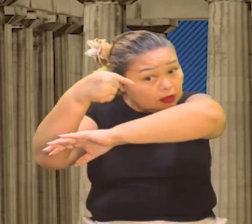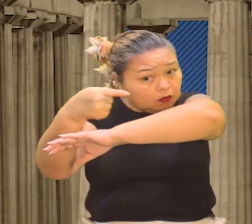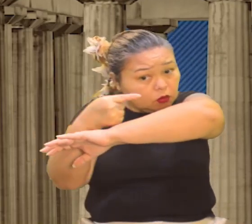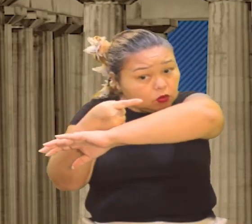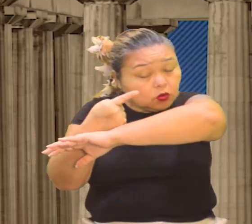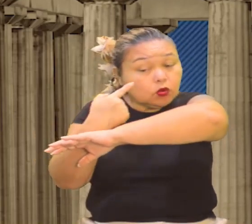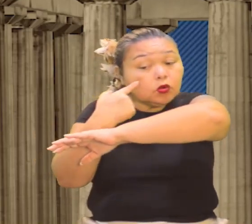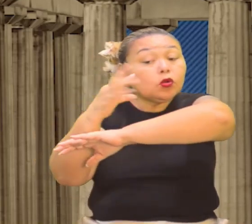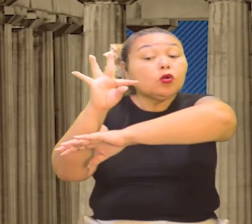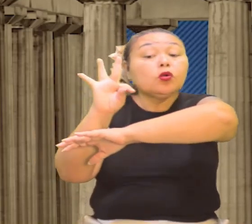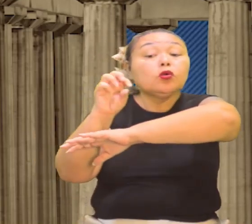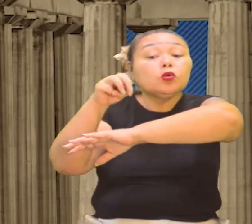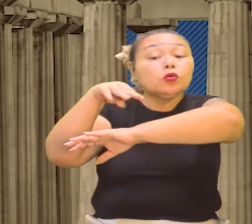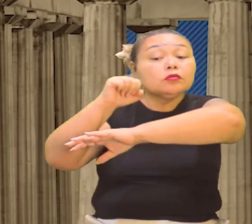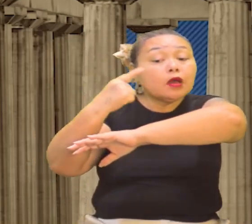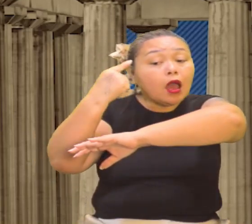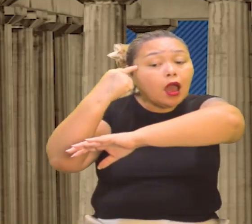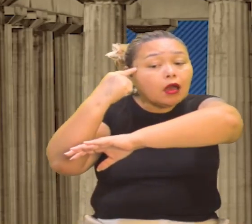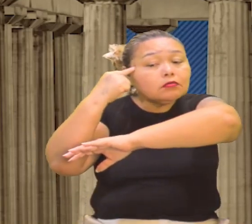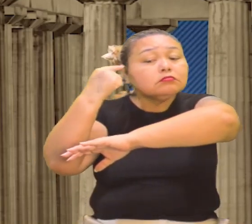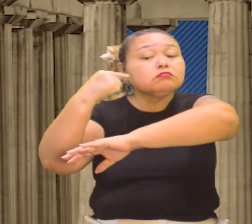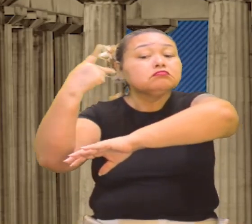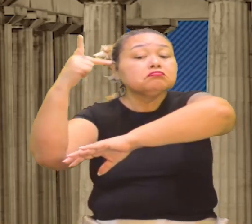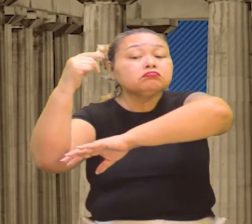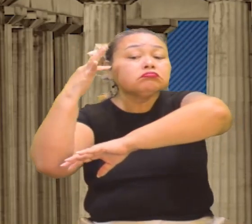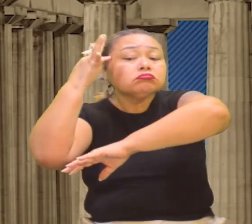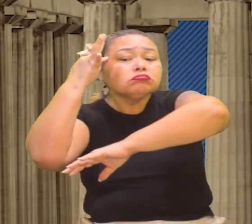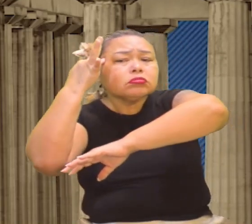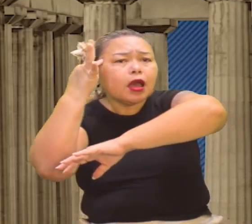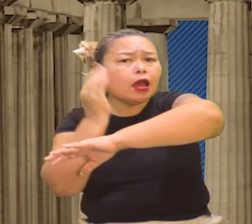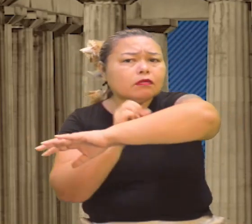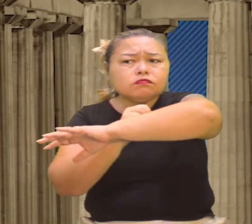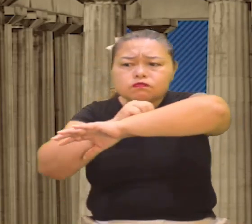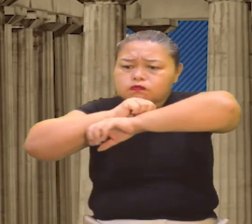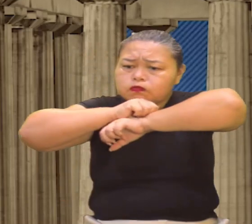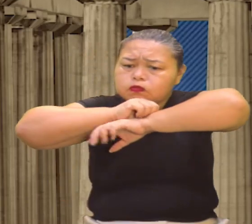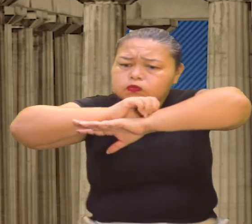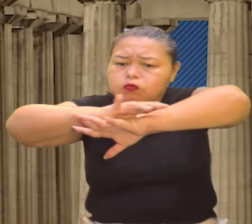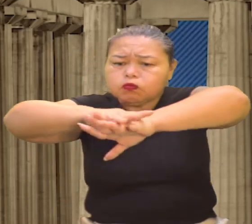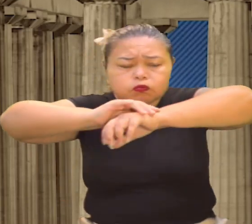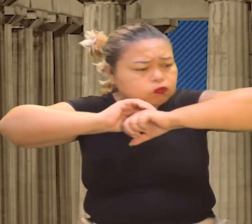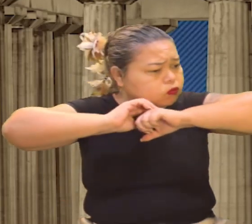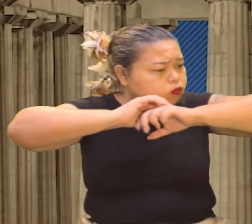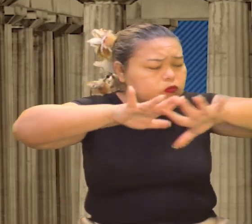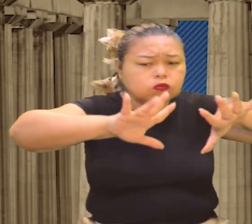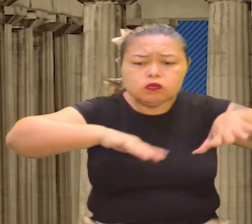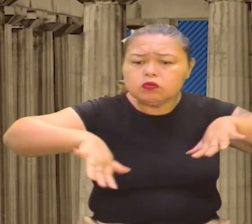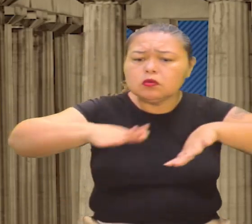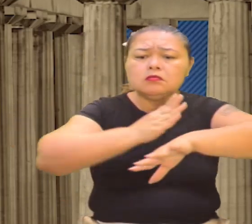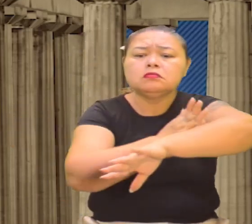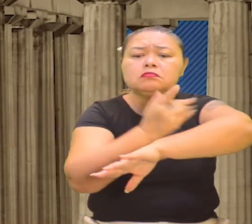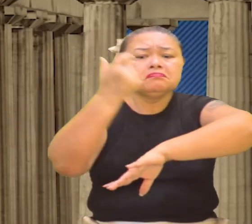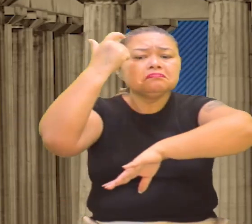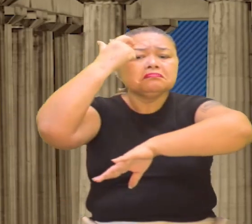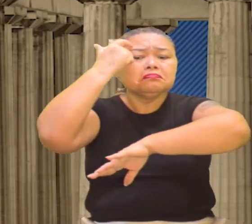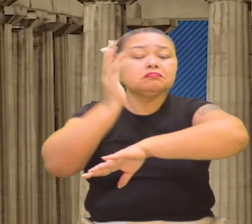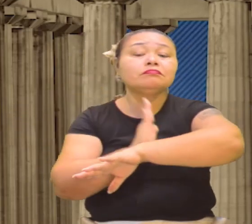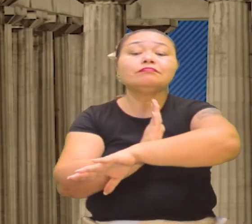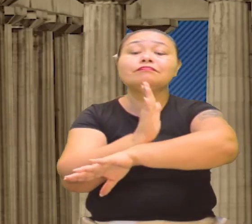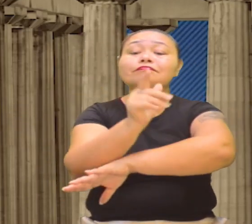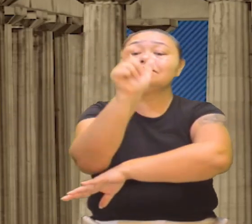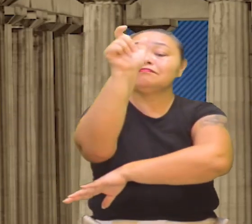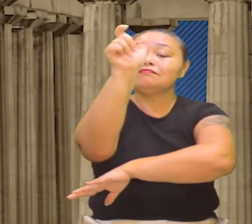Tomás de Aquino trouxe o pensamento de Aristóteles. Então, ele espairou ali na Idade Média toda a ideia do geocentrismo,